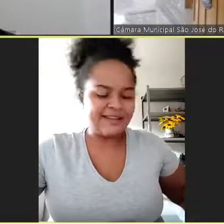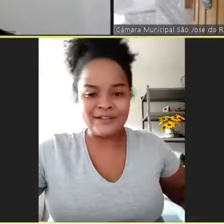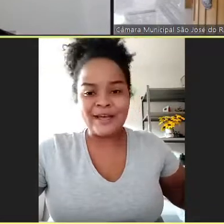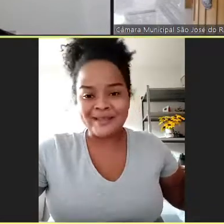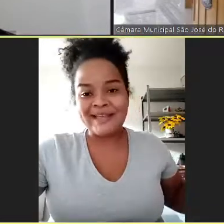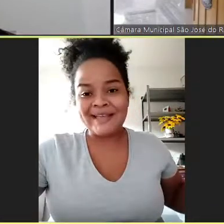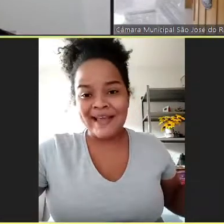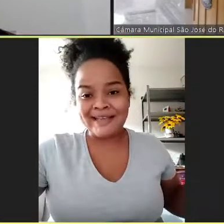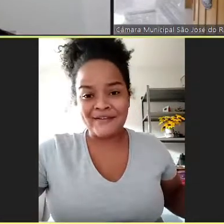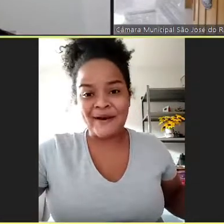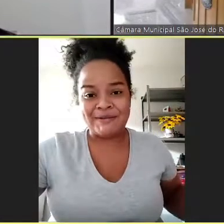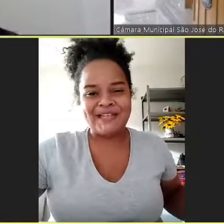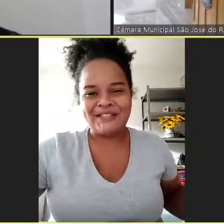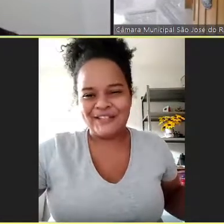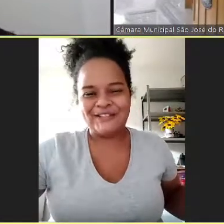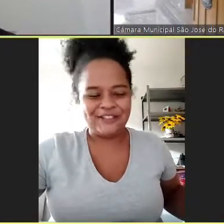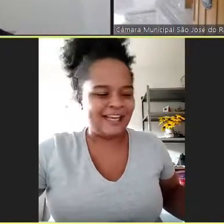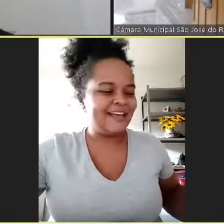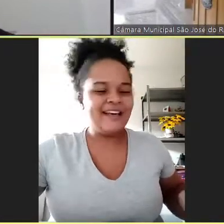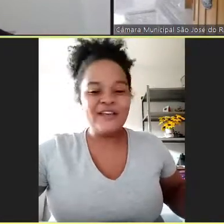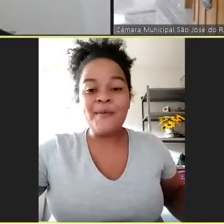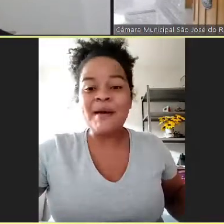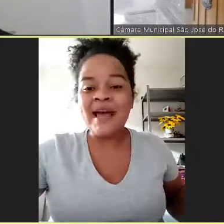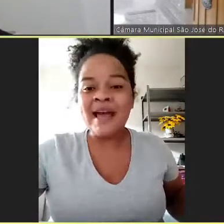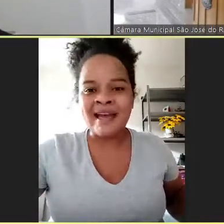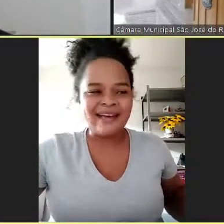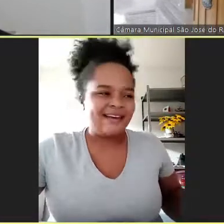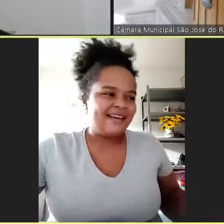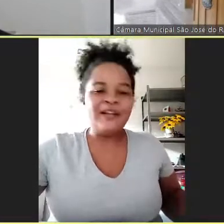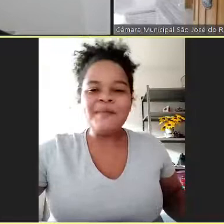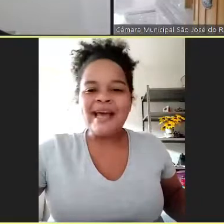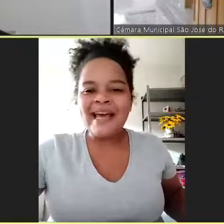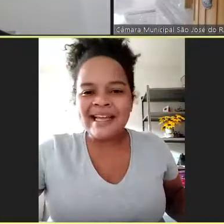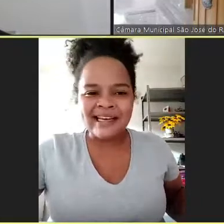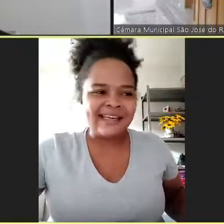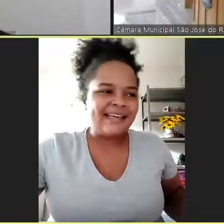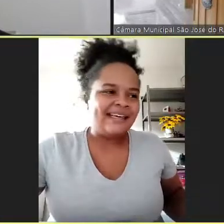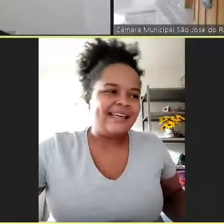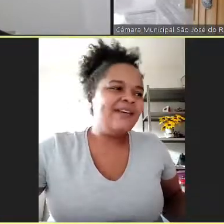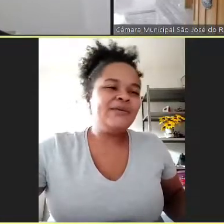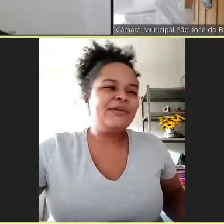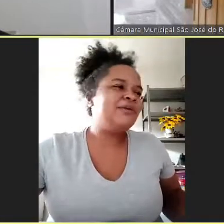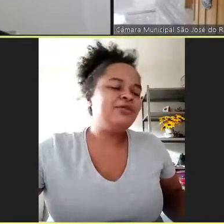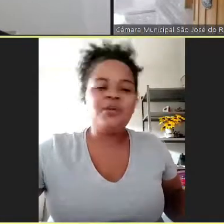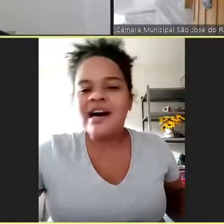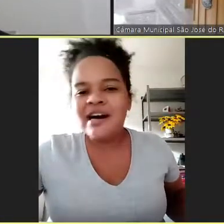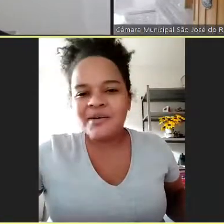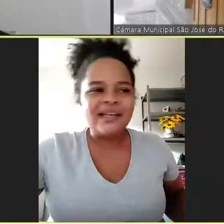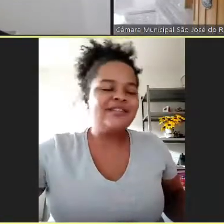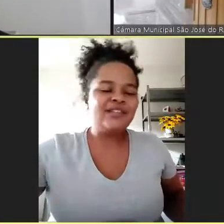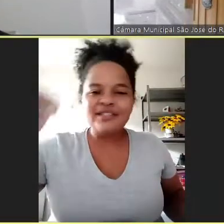tem dia que é paciência que falta para a gente. E o BBB? E a Lumena? E o João?